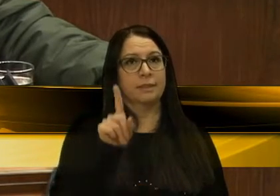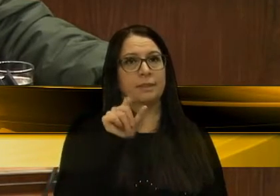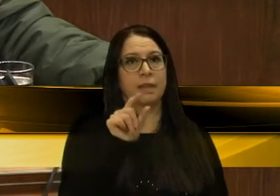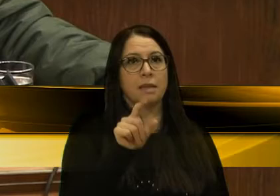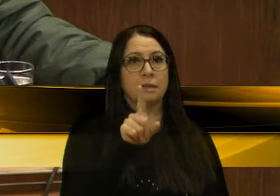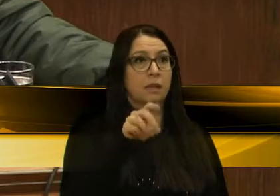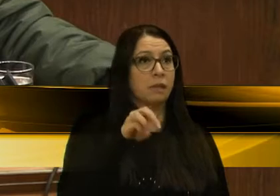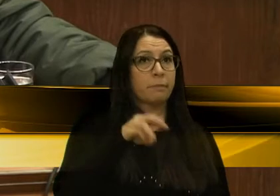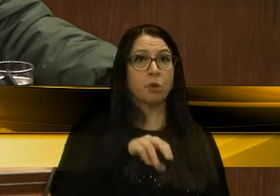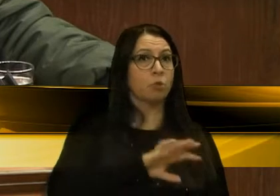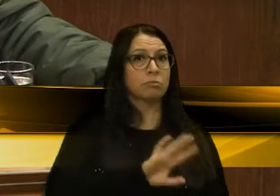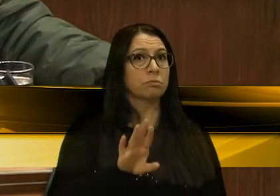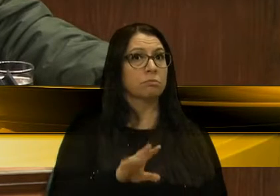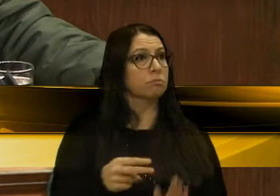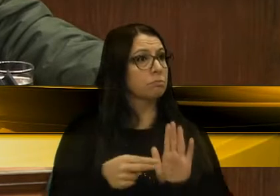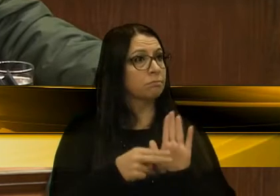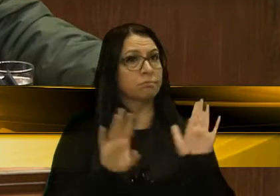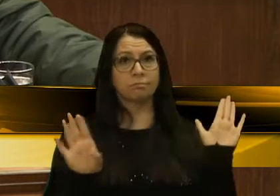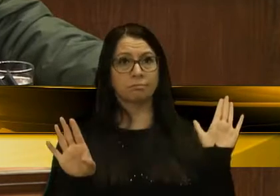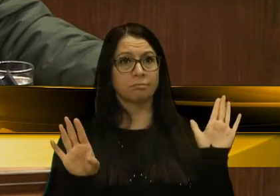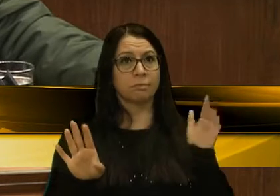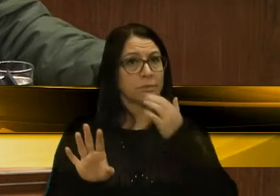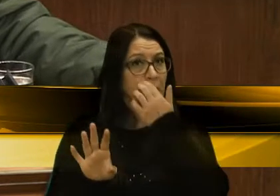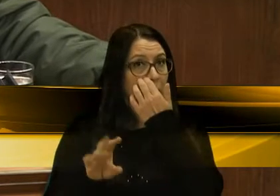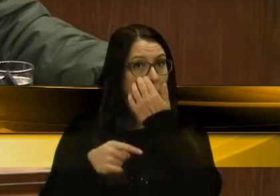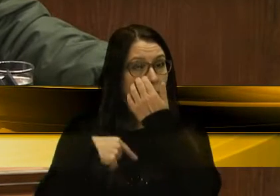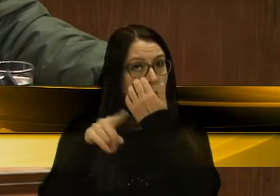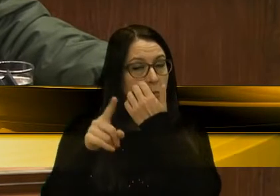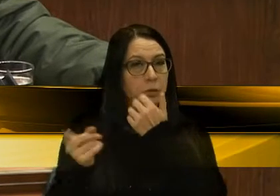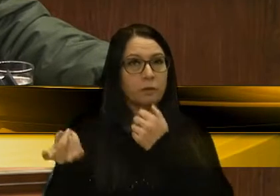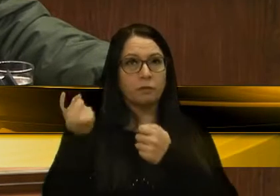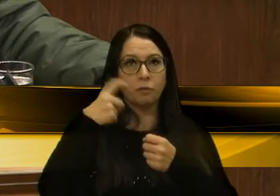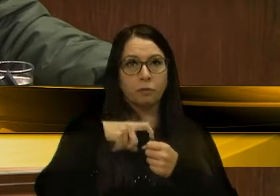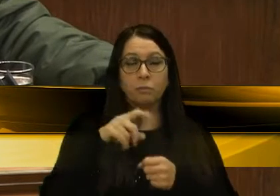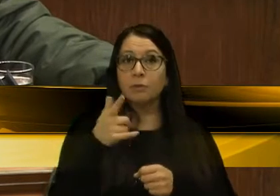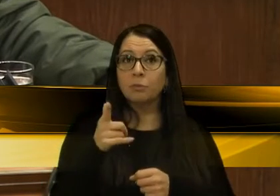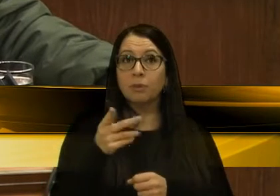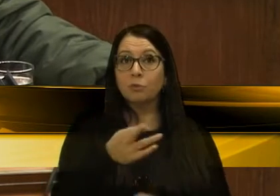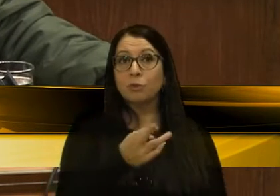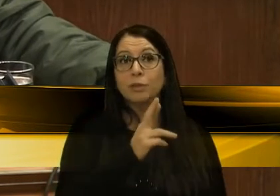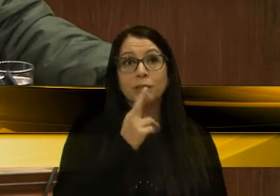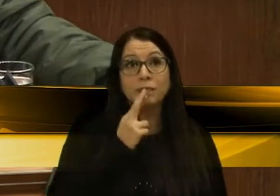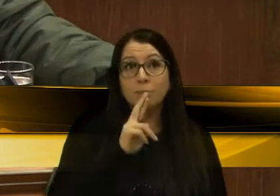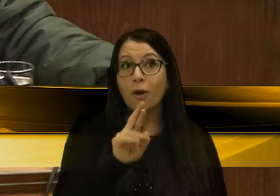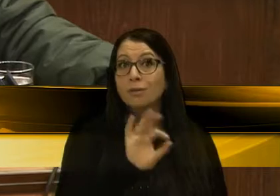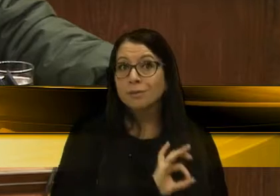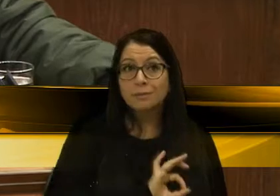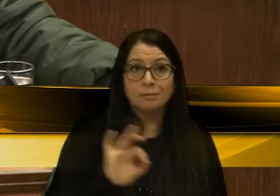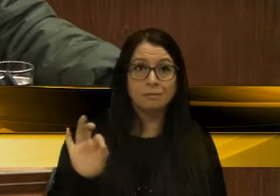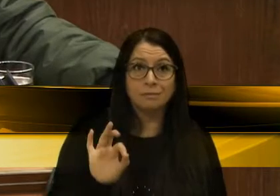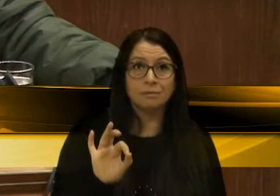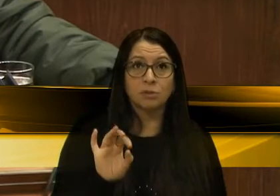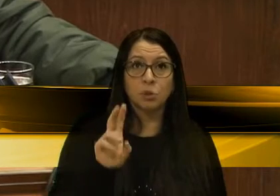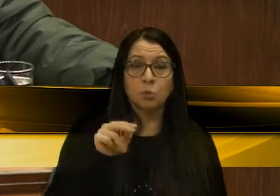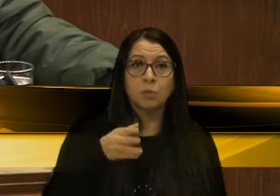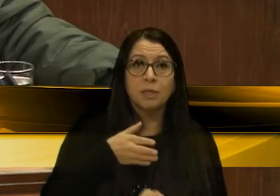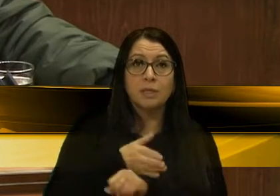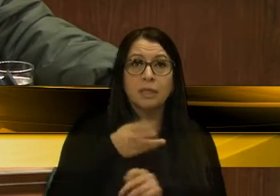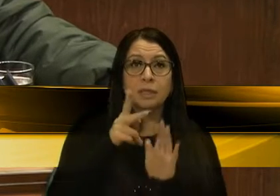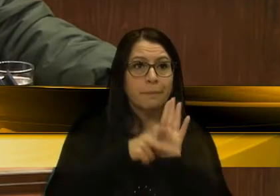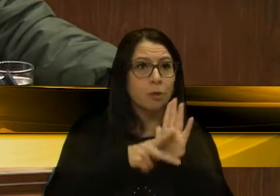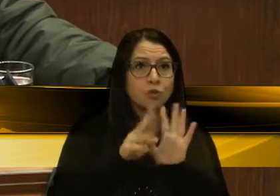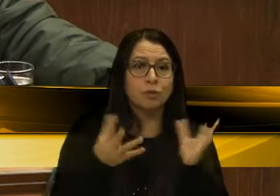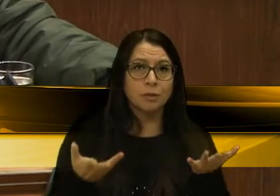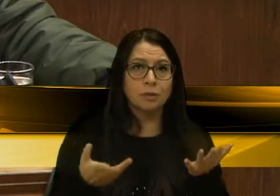minutos, para dar atenção para nós. Nós vamos e voltamos sem respostas. E nunca vamos ter acesso a projeto.